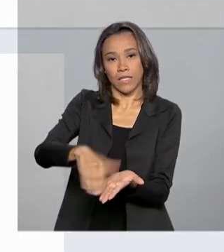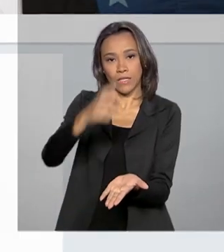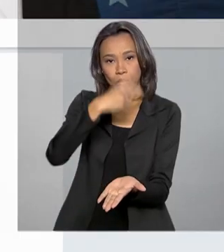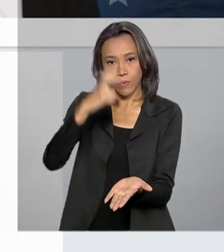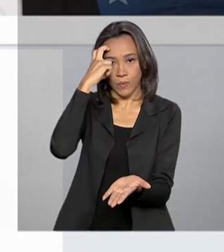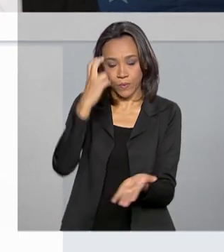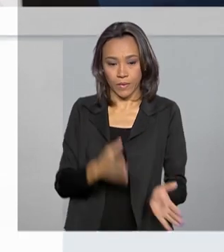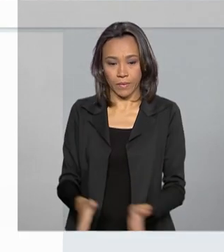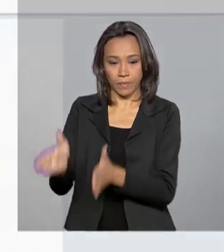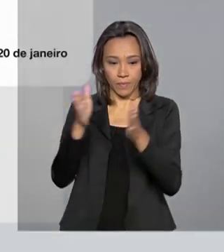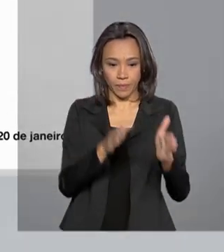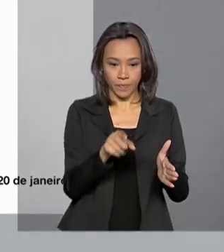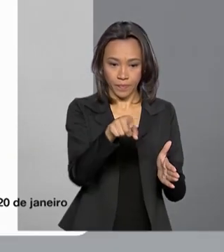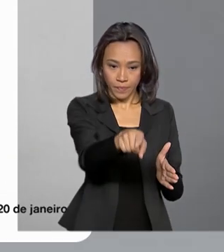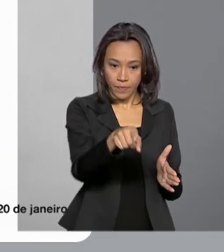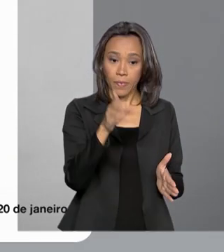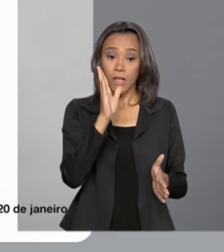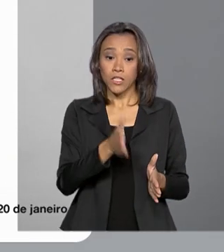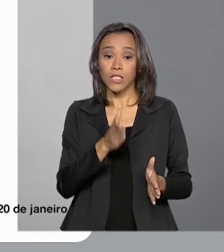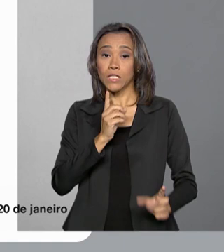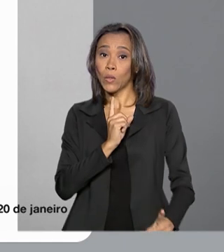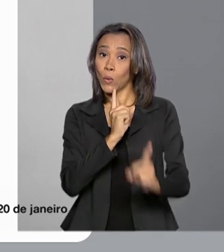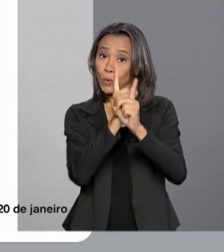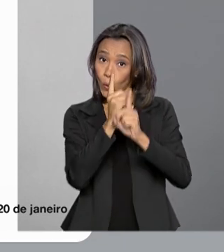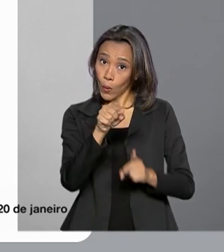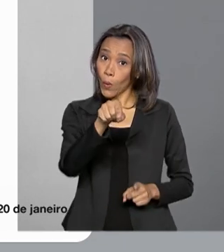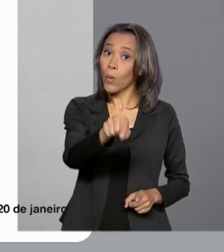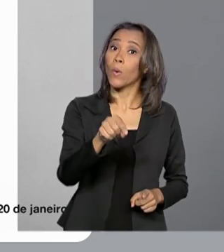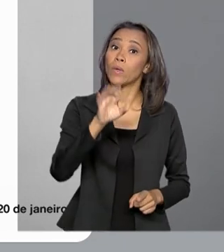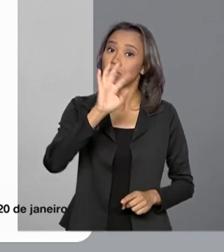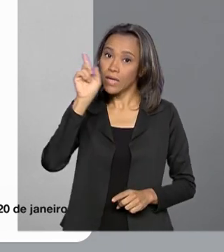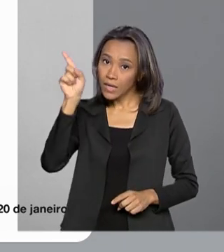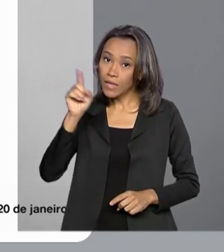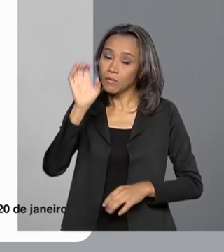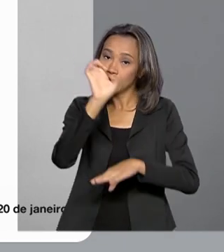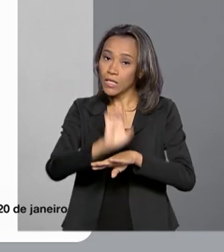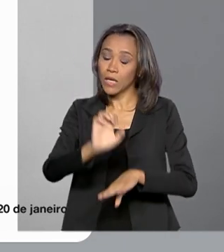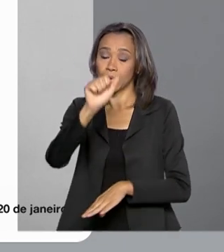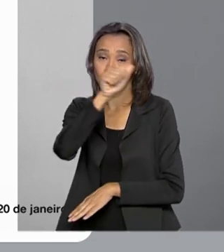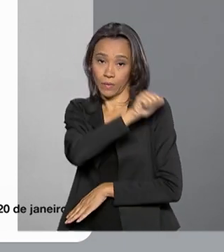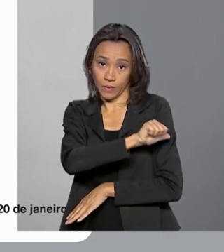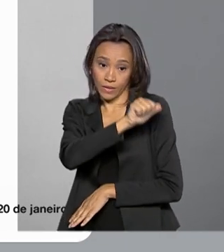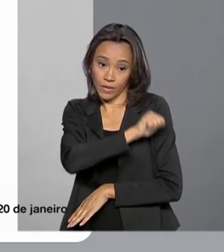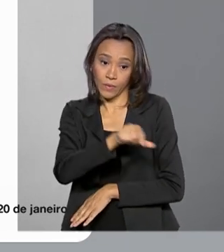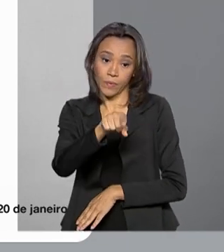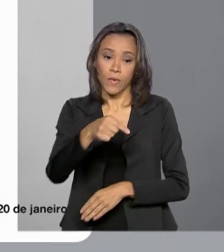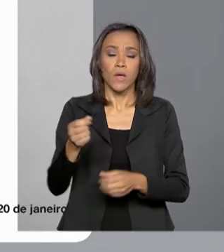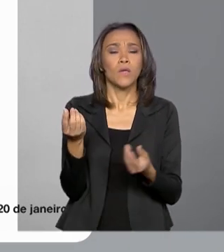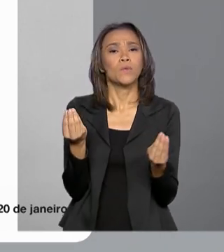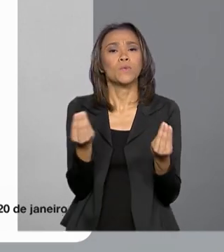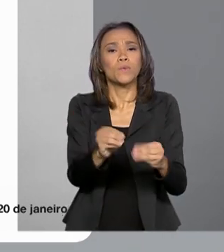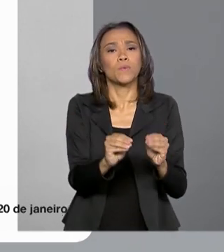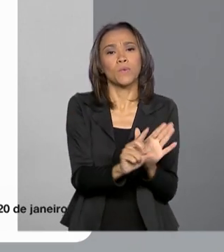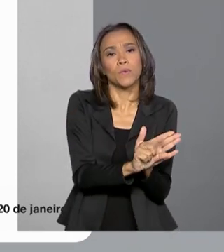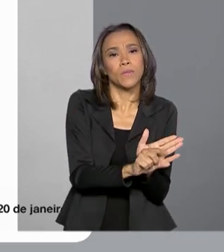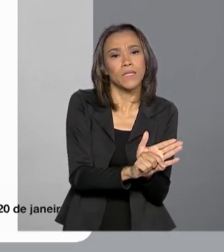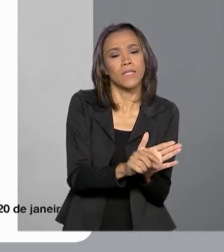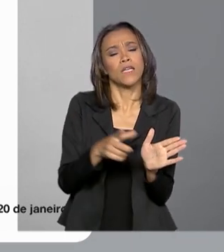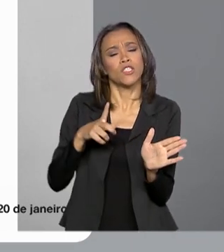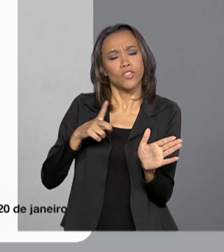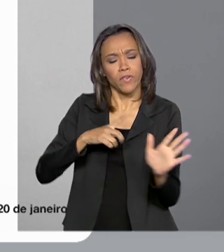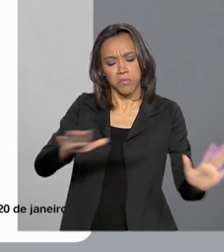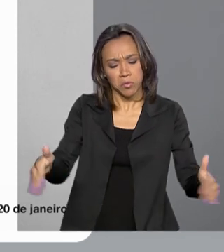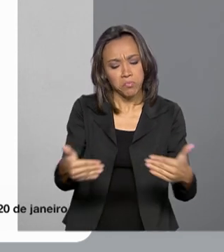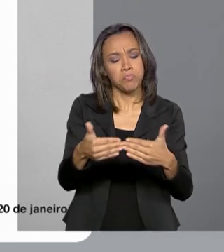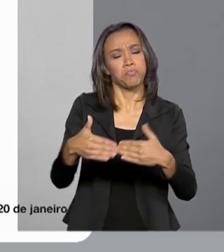Regina Duarte se encontrou com o presidente Jair Bolsonaro no Rio de Janeiro. Pelo Twitter, o presidente disse Tivemos uma